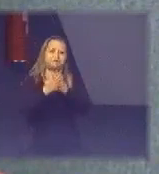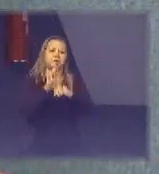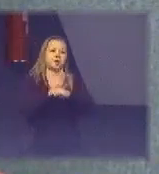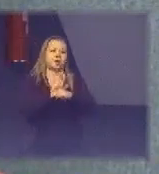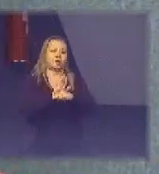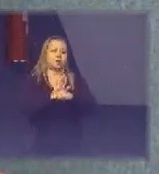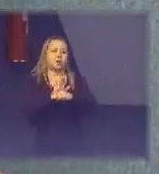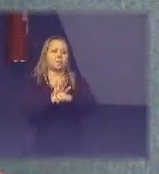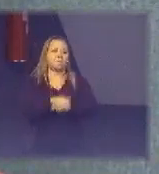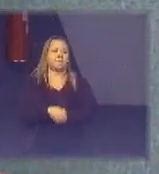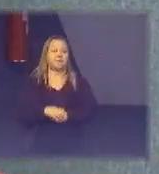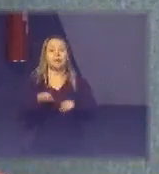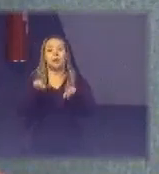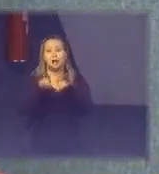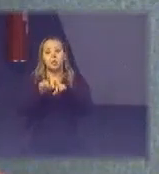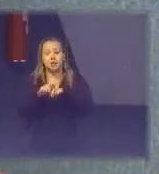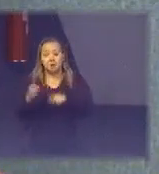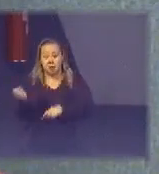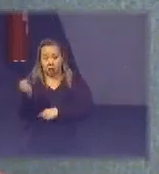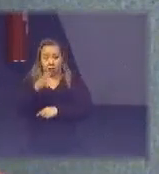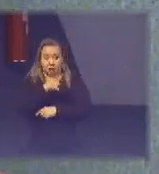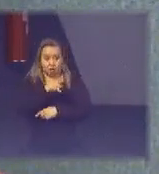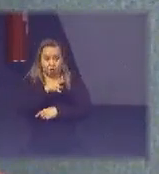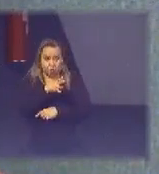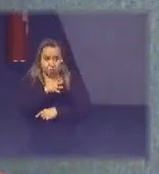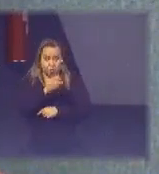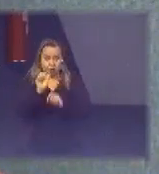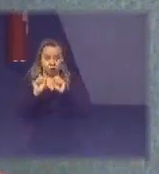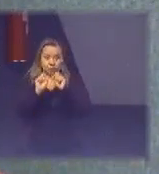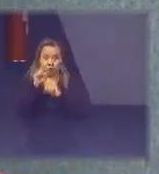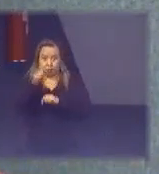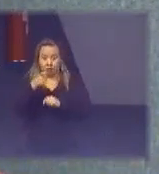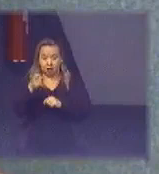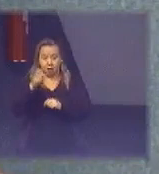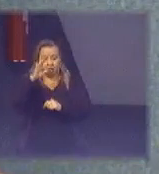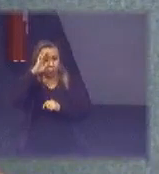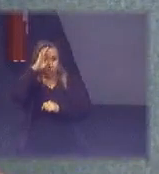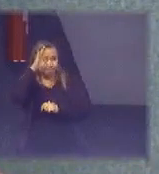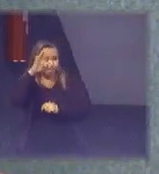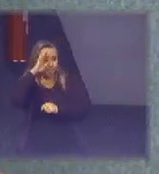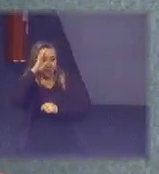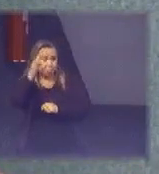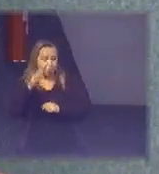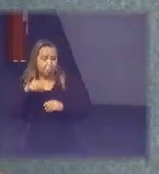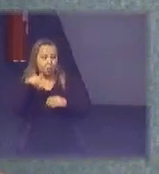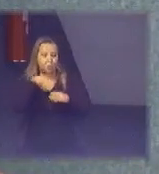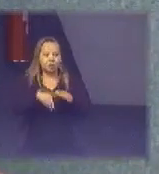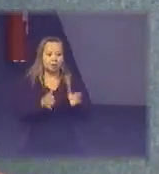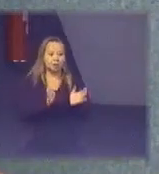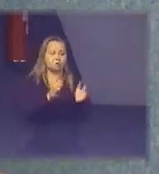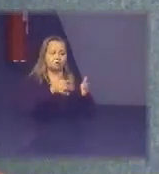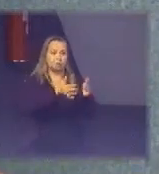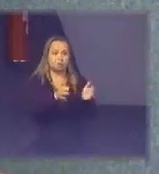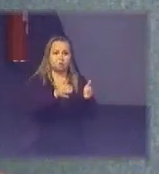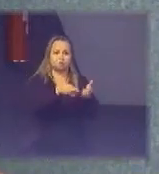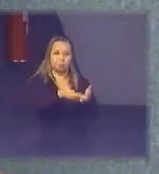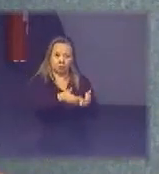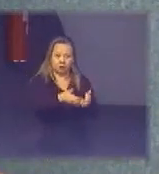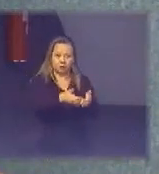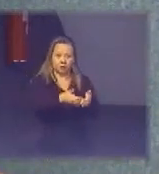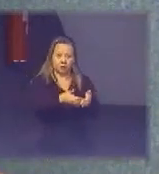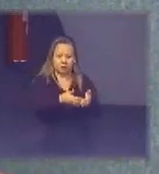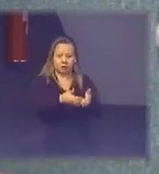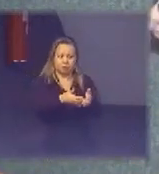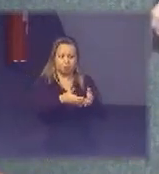bom e também a inovação que é um dos princípios dentro do nosso setor para estimular cada dia mais